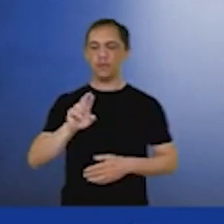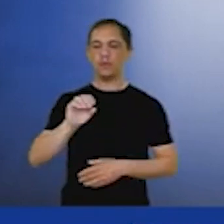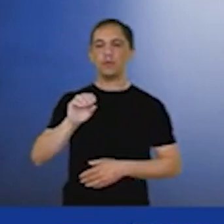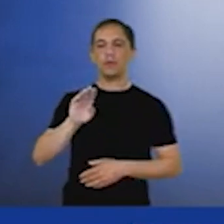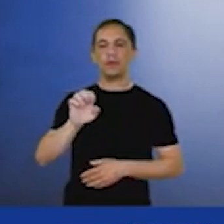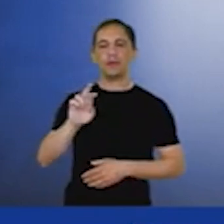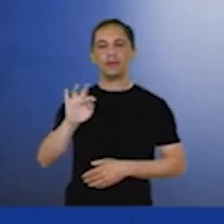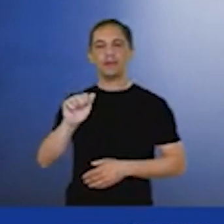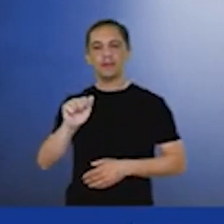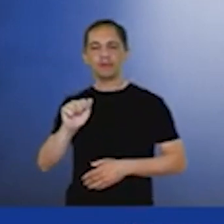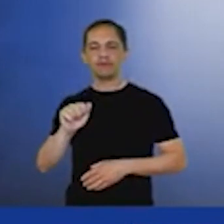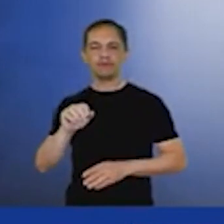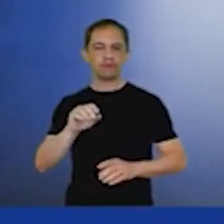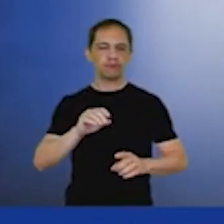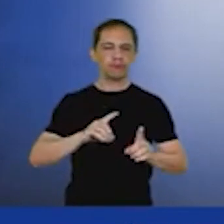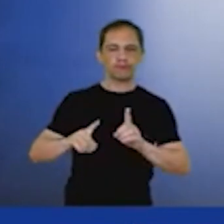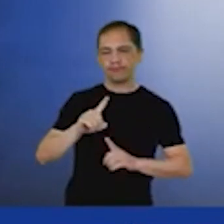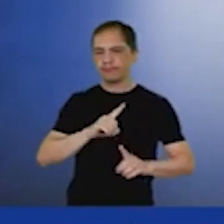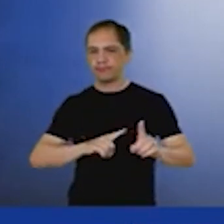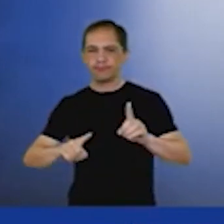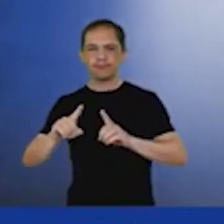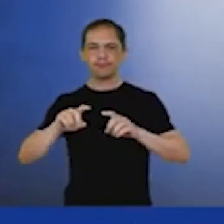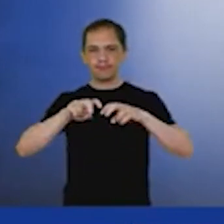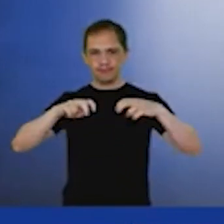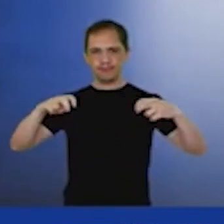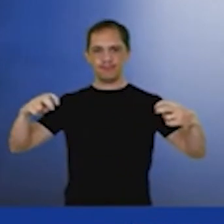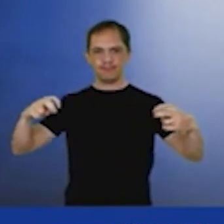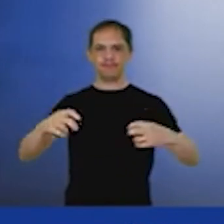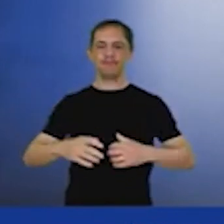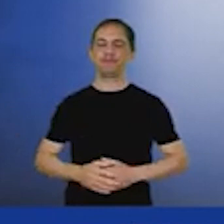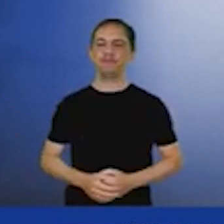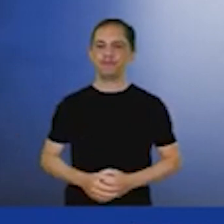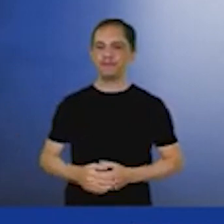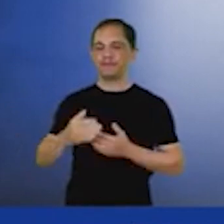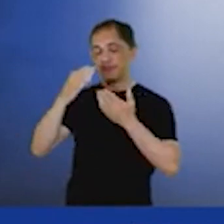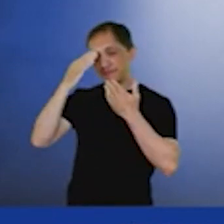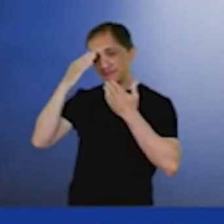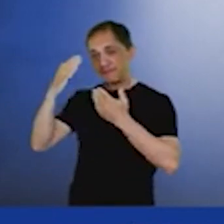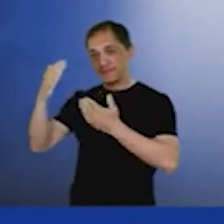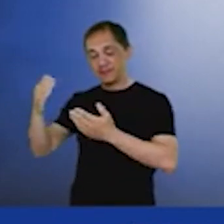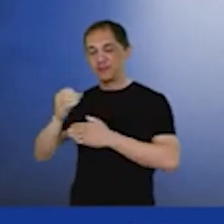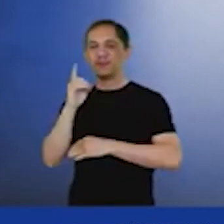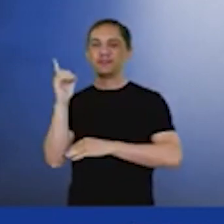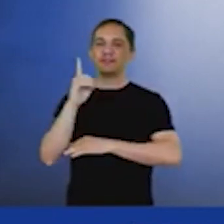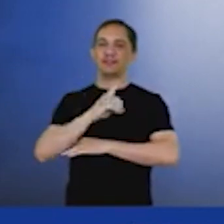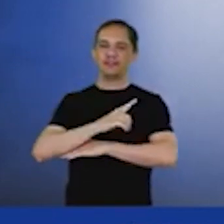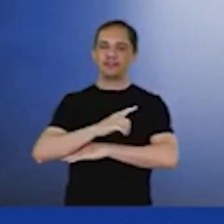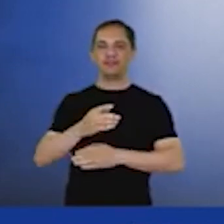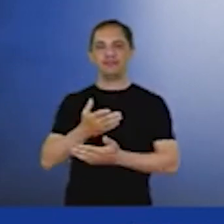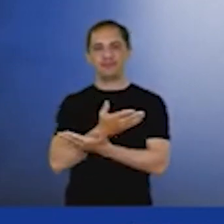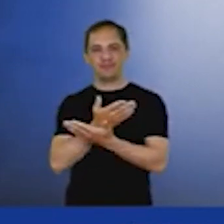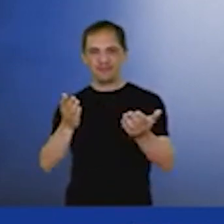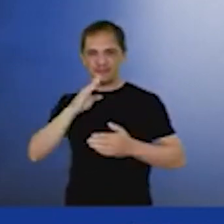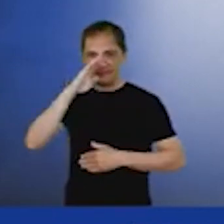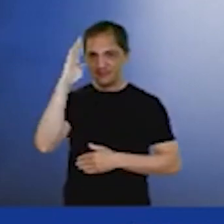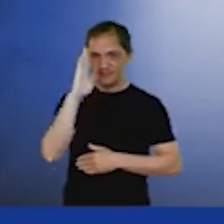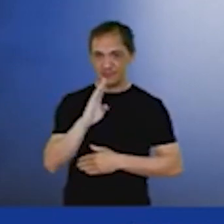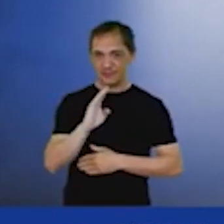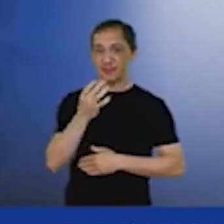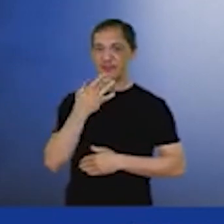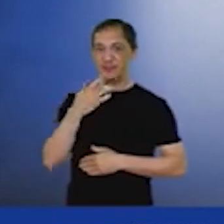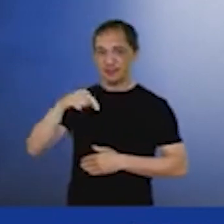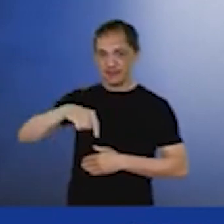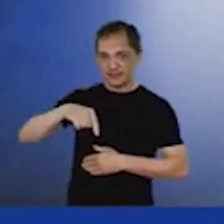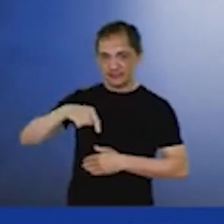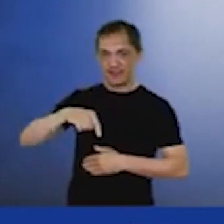que fará a moderação deste painel. Muito obrigada. Bom dia aí para o pessoal no Brasil, boa tarde aqui em